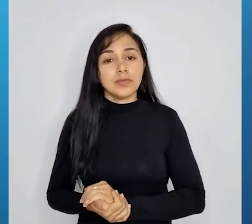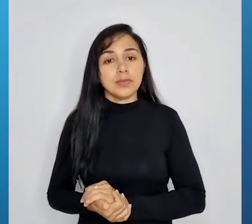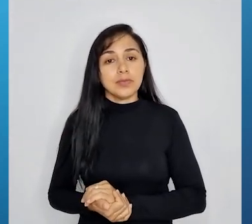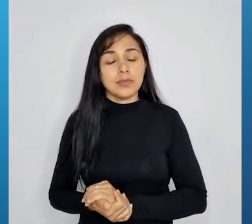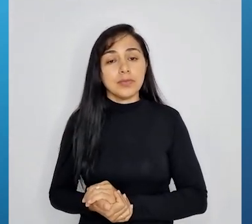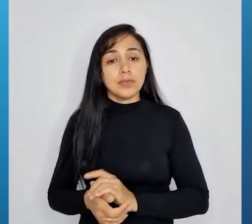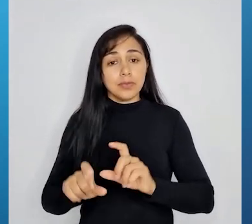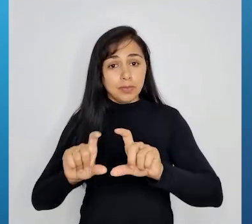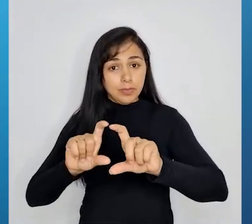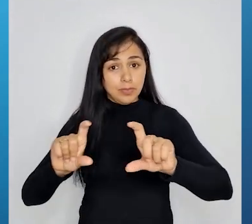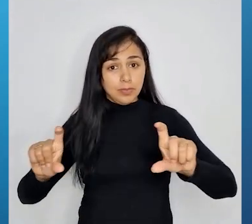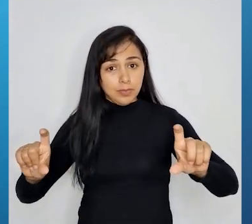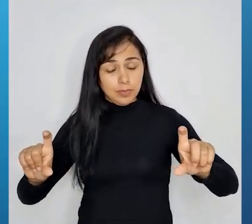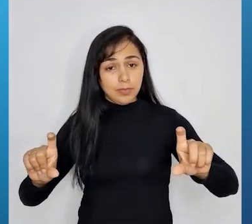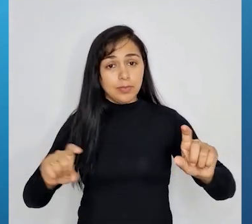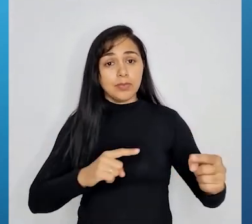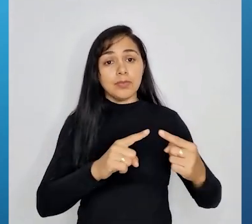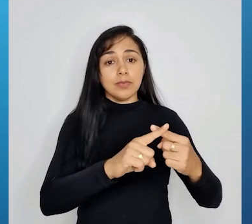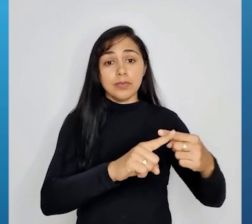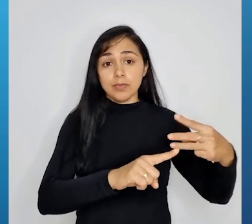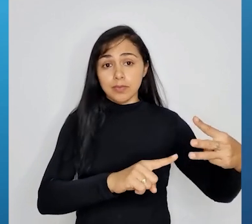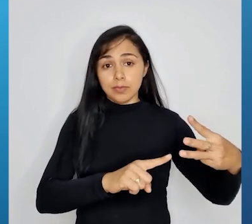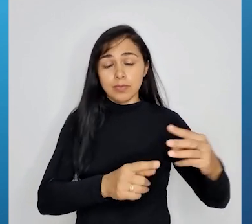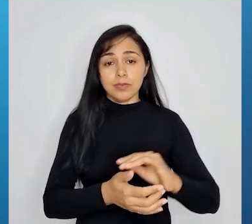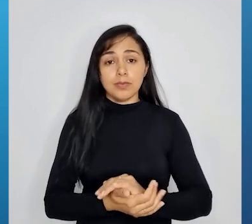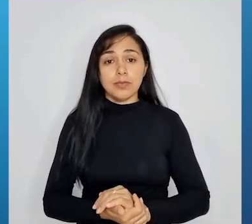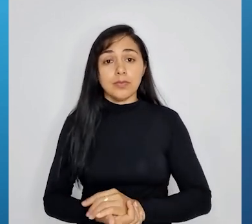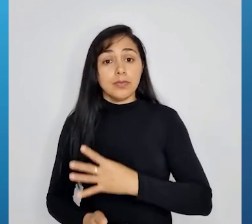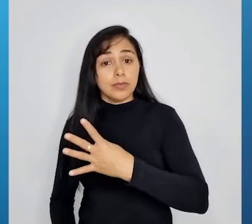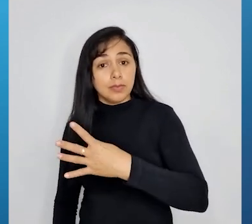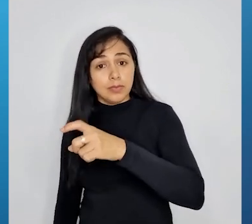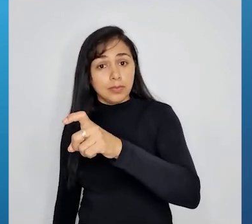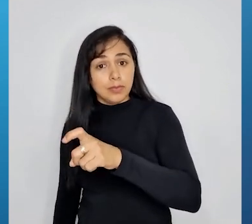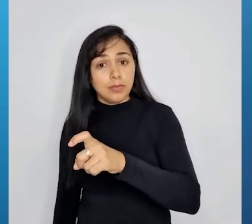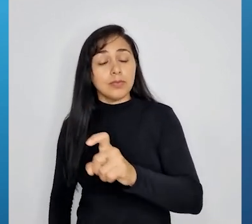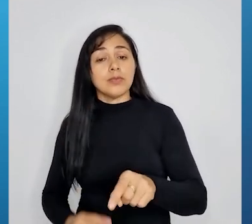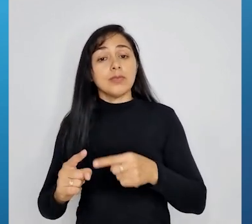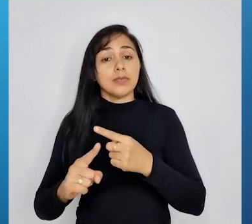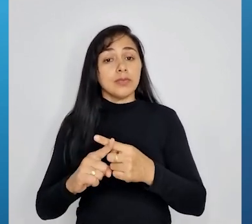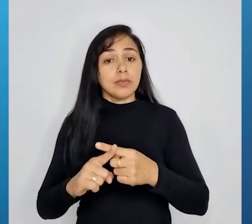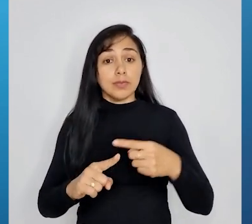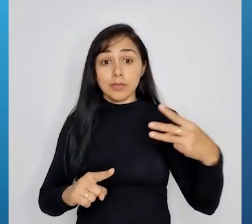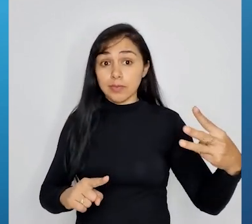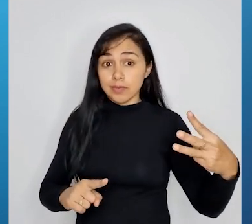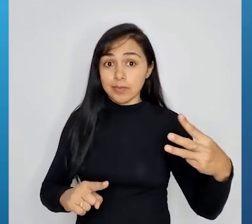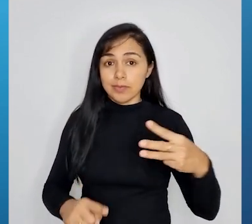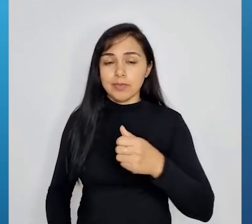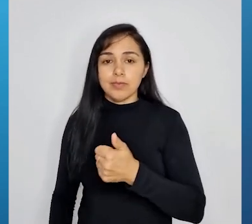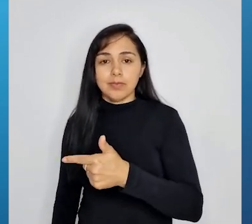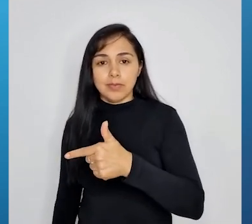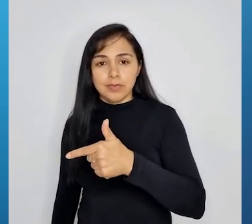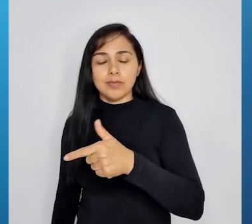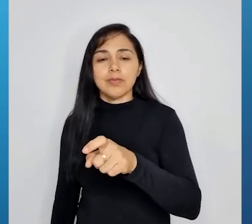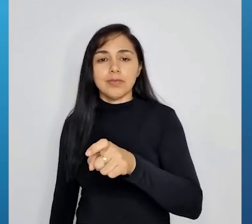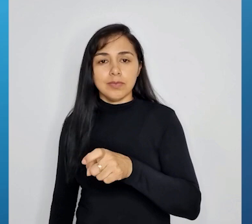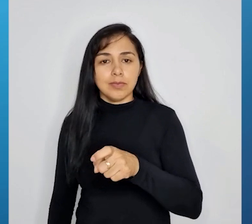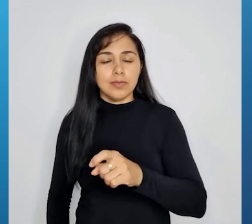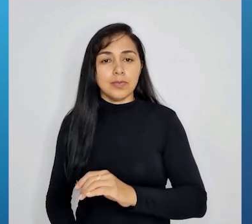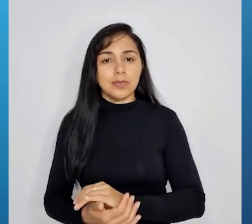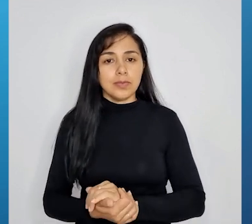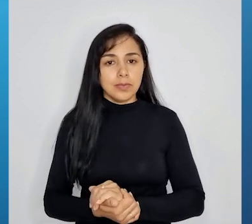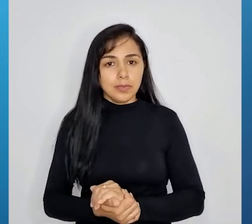por 3. 4x vezes 3, 12x. Menos 2y vezes 3,